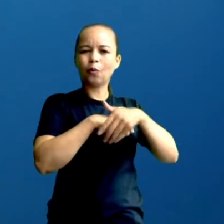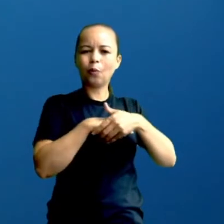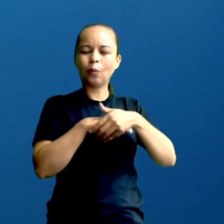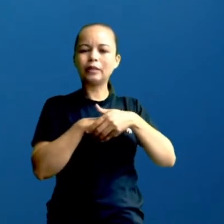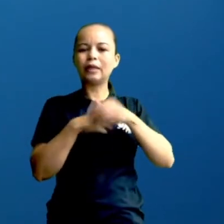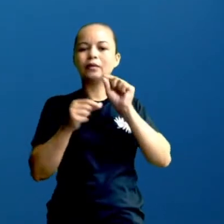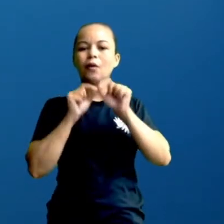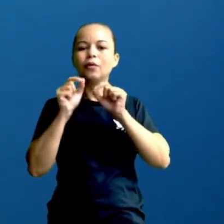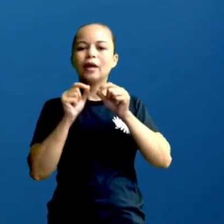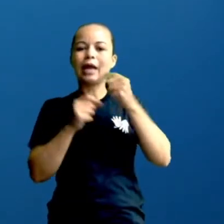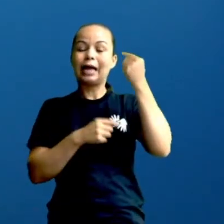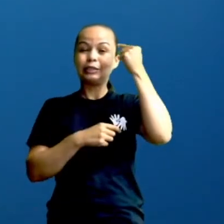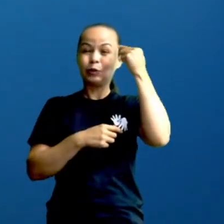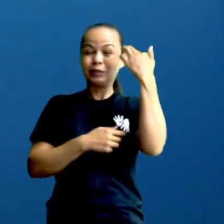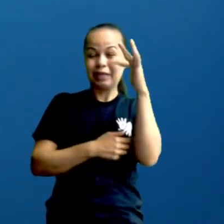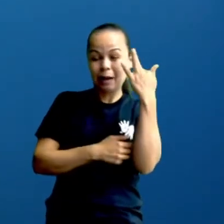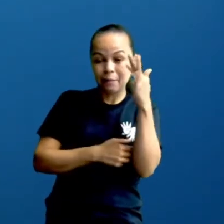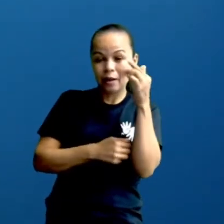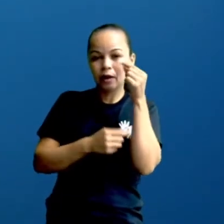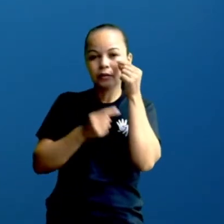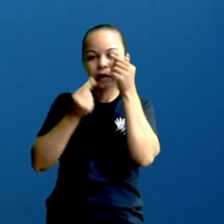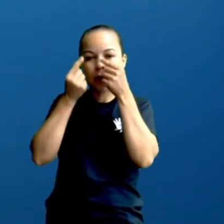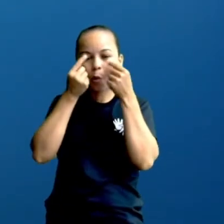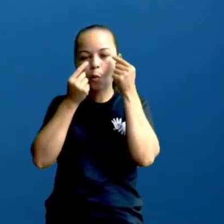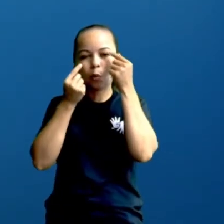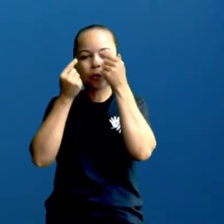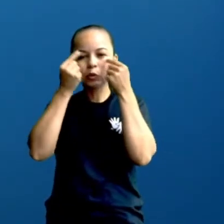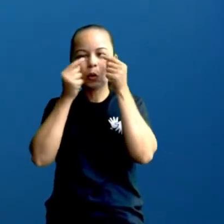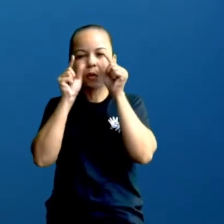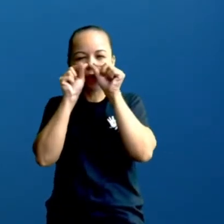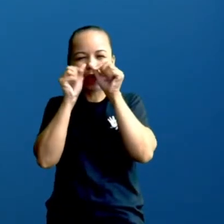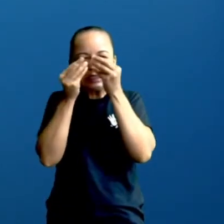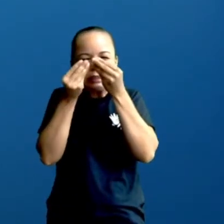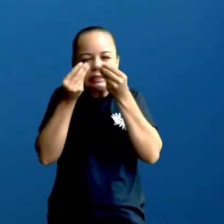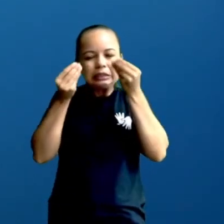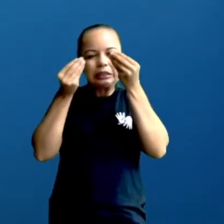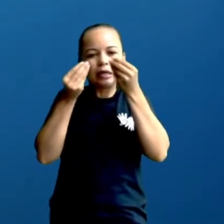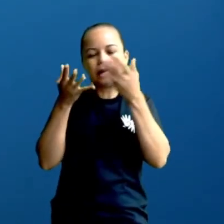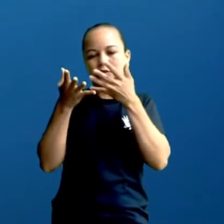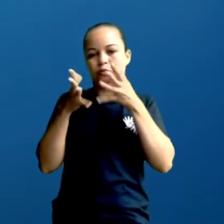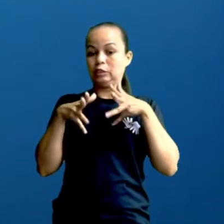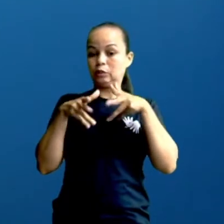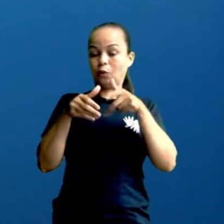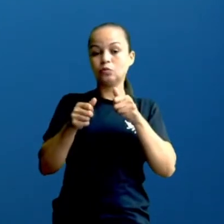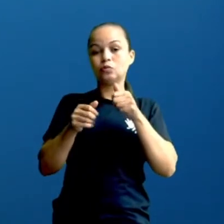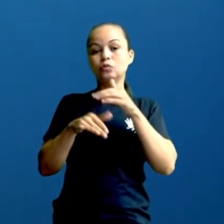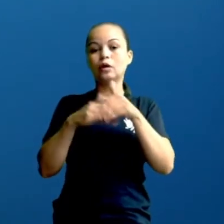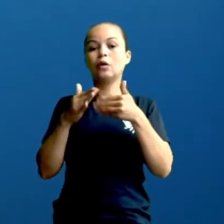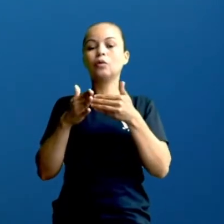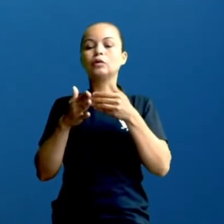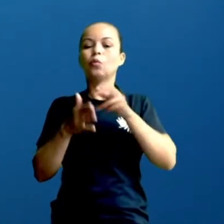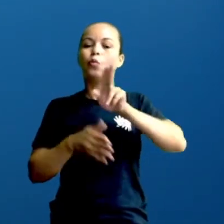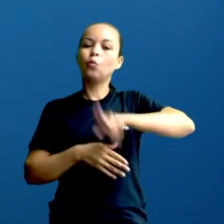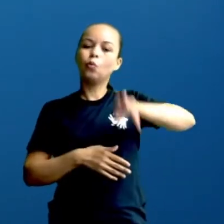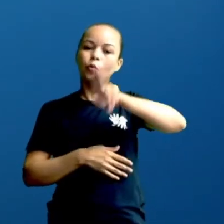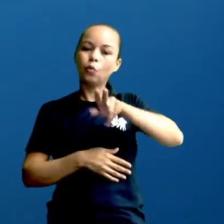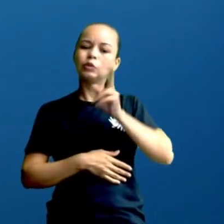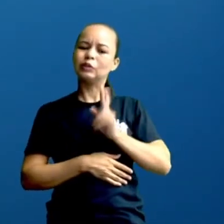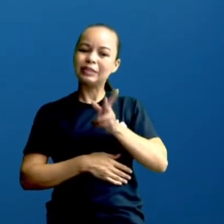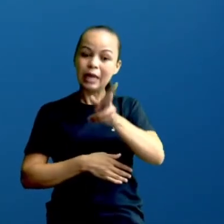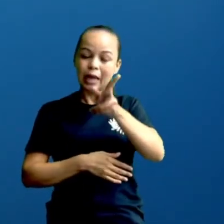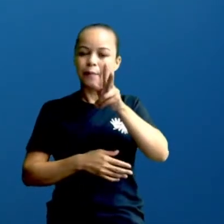os olhos ressecados. E tudo isso realmente era causado por conta do uso excessivo